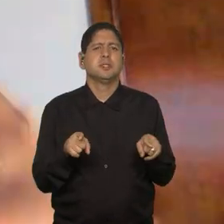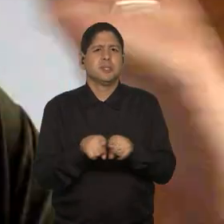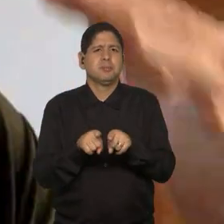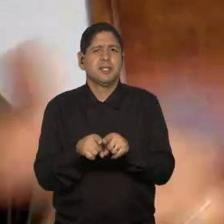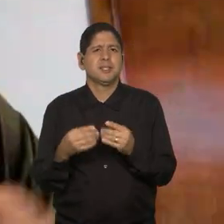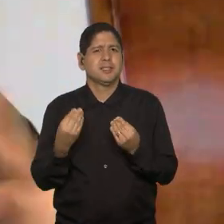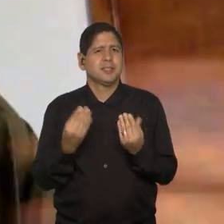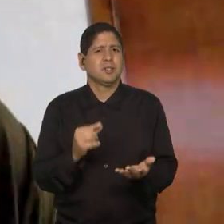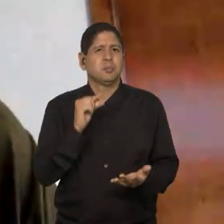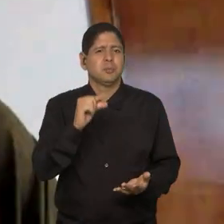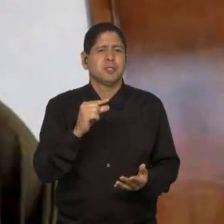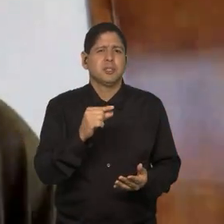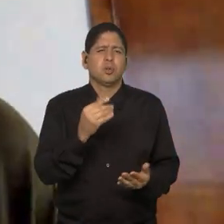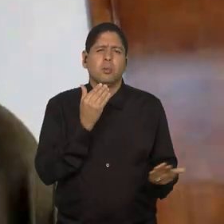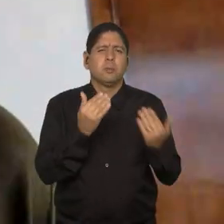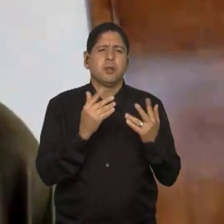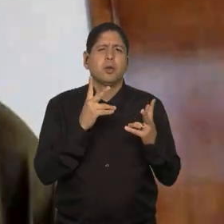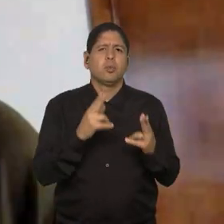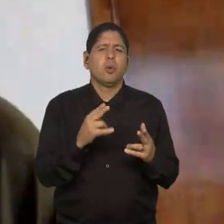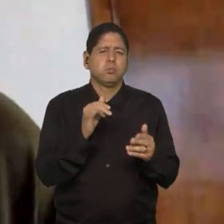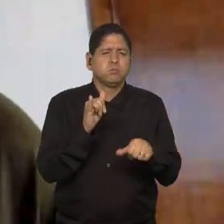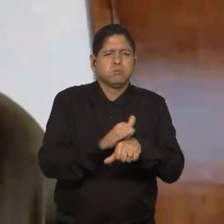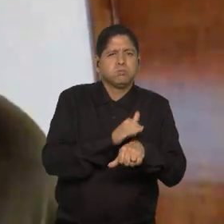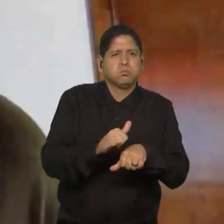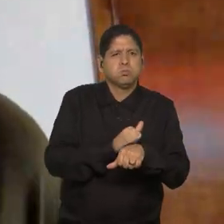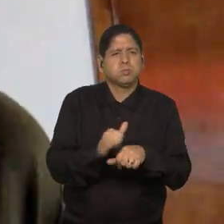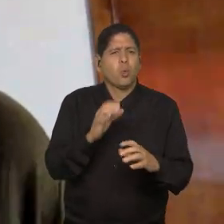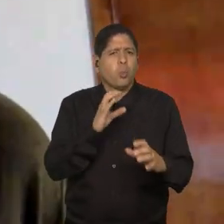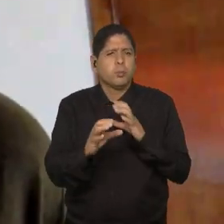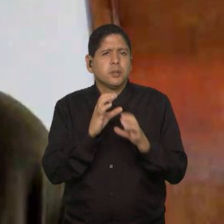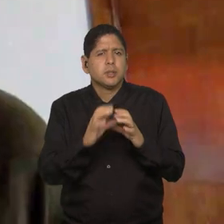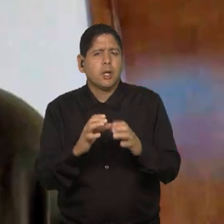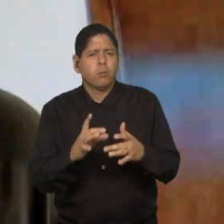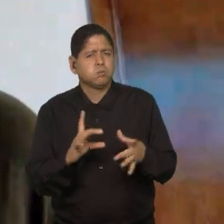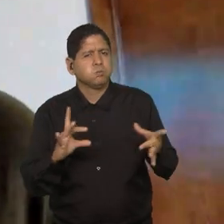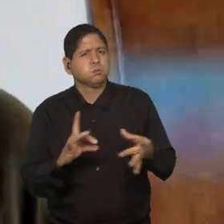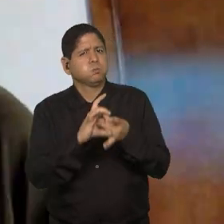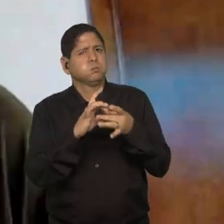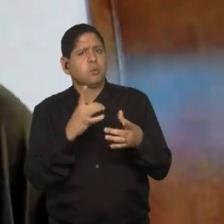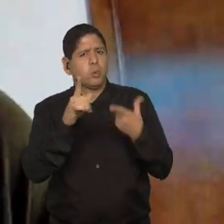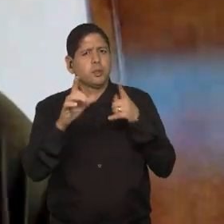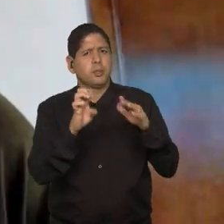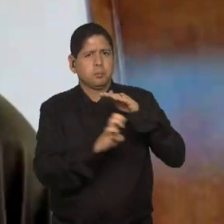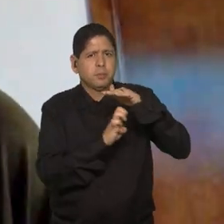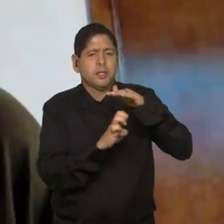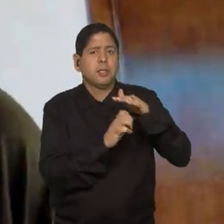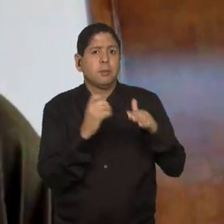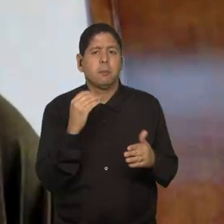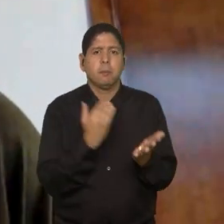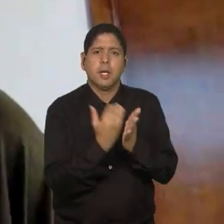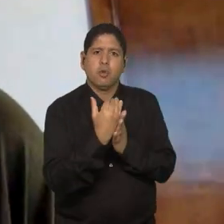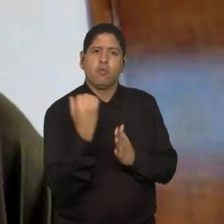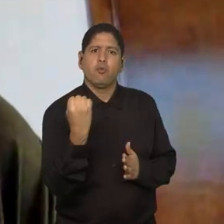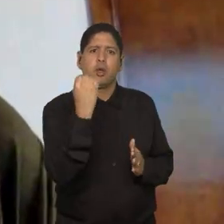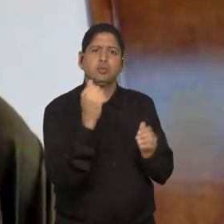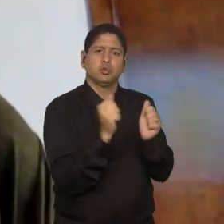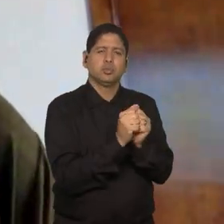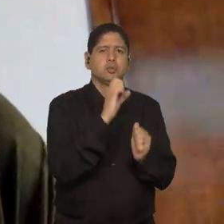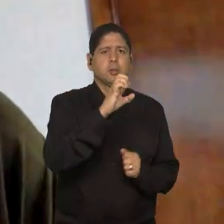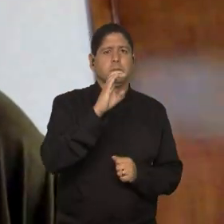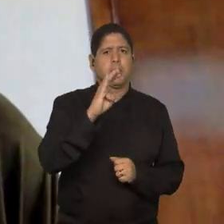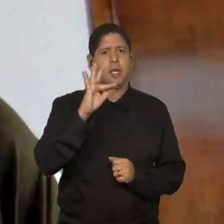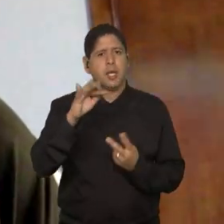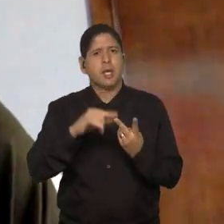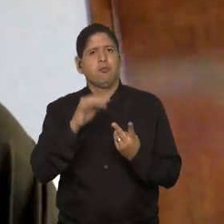um guarda-chuva, para uma estratégia, trazer para uma comunicação, para uma parceria. cada vez mais forte com o CBF, com